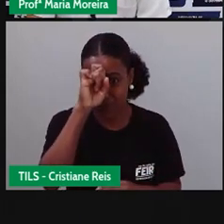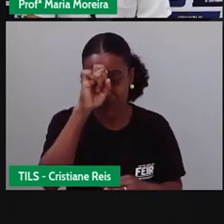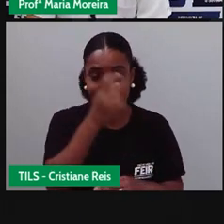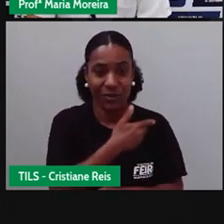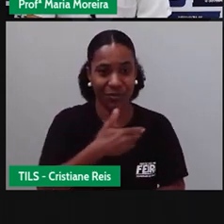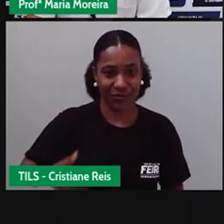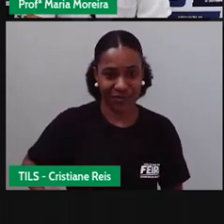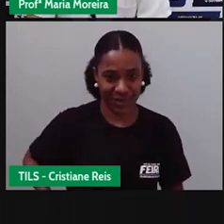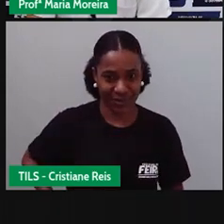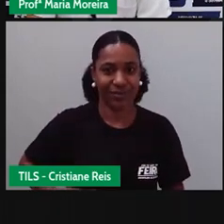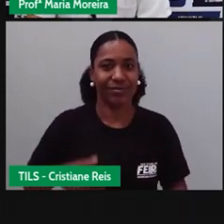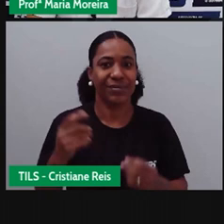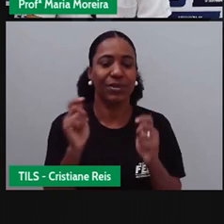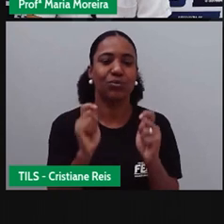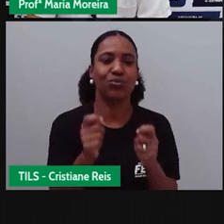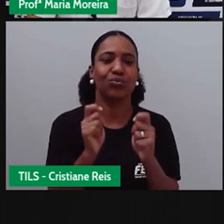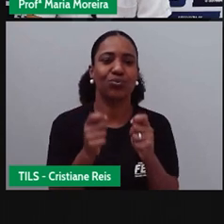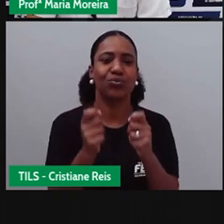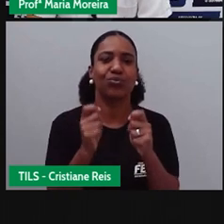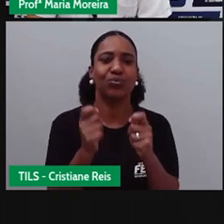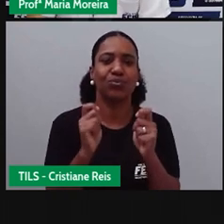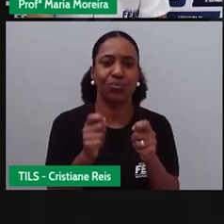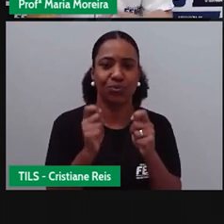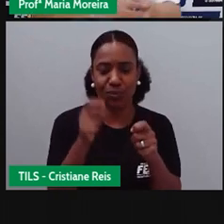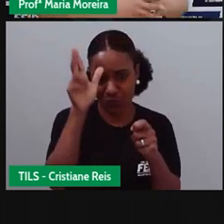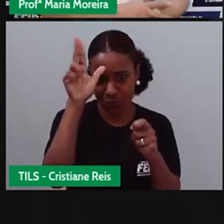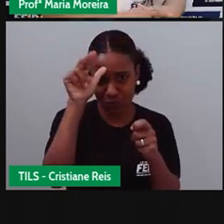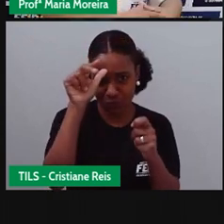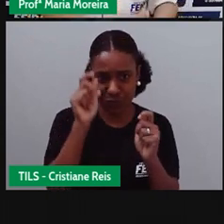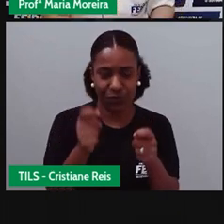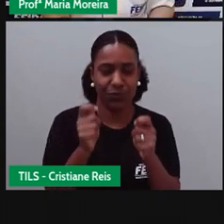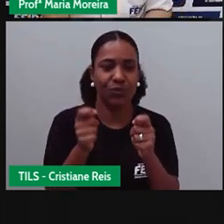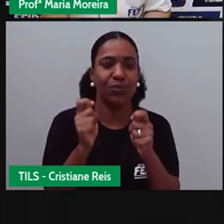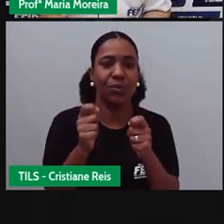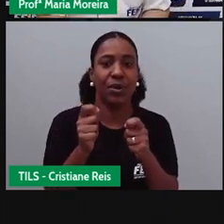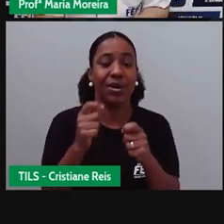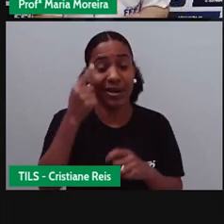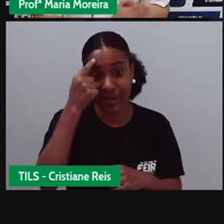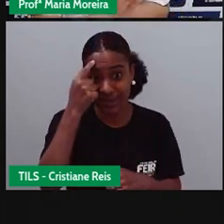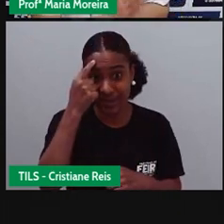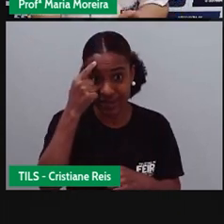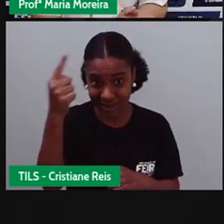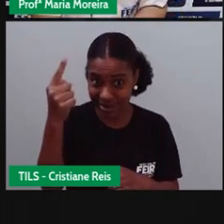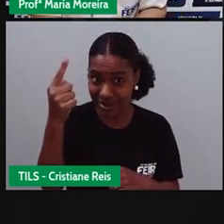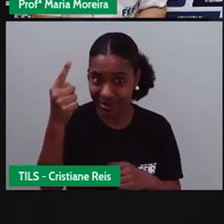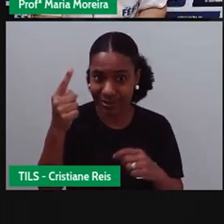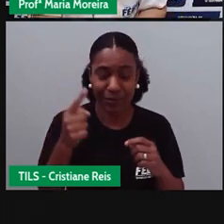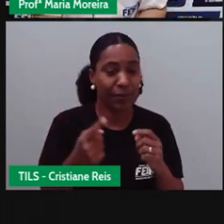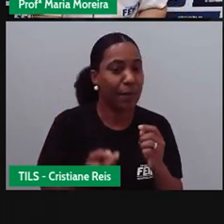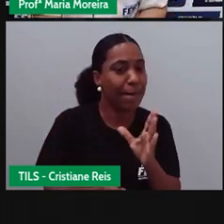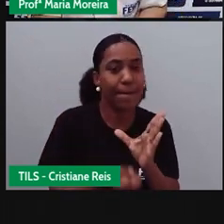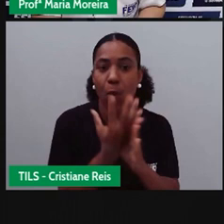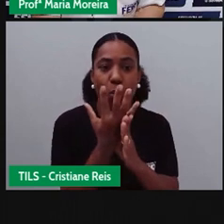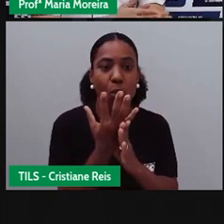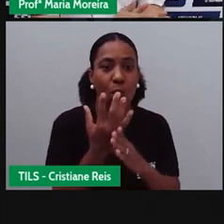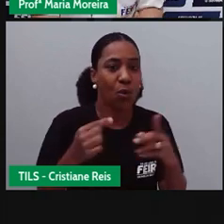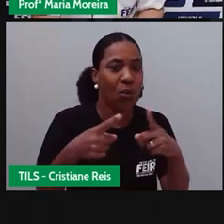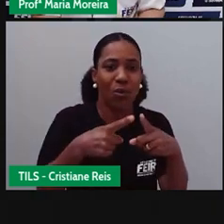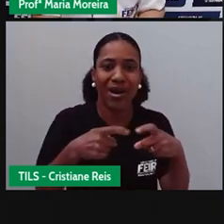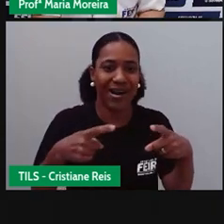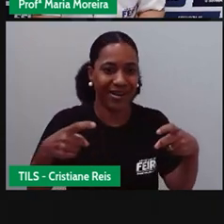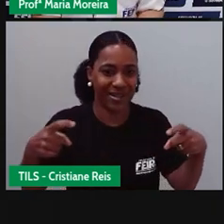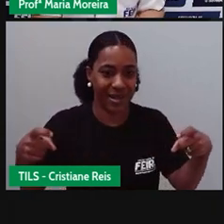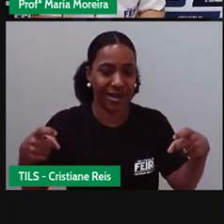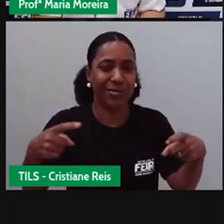a manter suas próprias ambulâncias puxadas a cavalo. Então, a ideia foi na guerra, porque existia essa necessidade de se